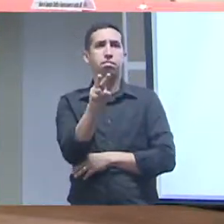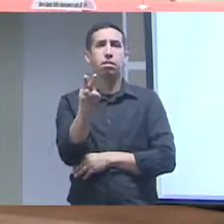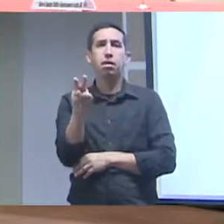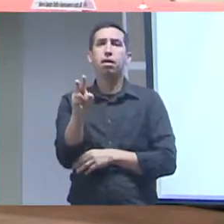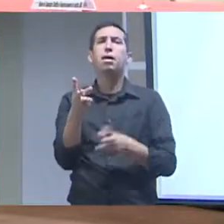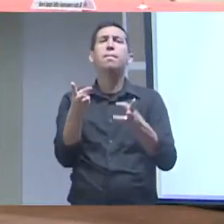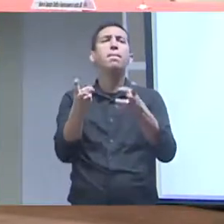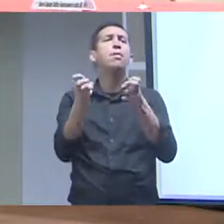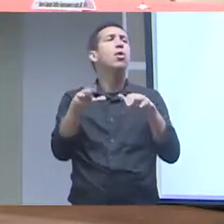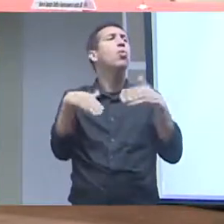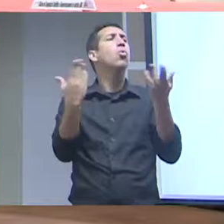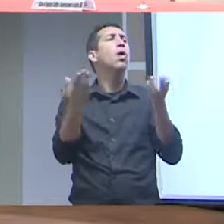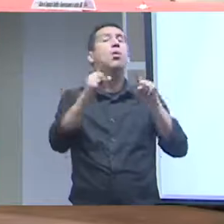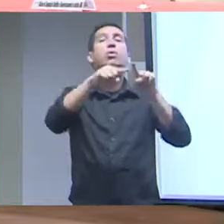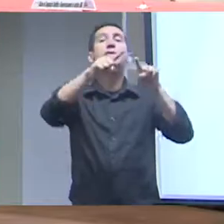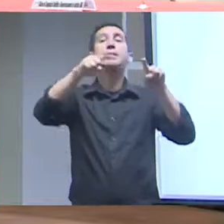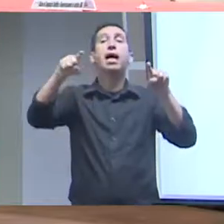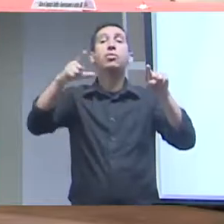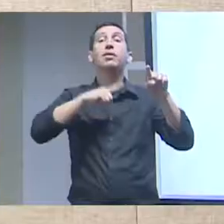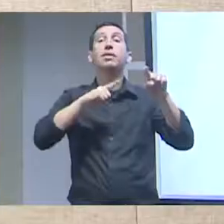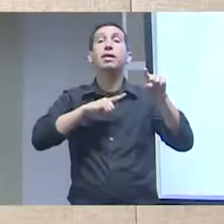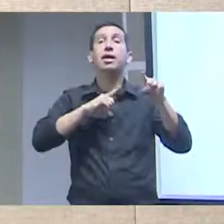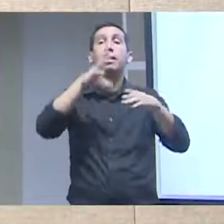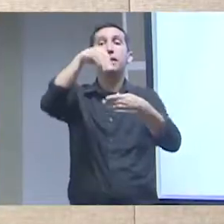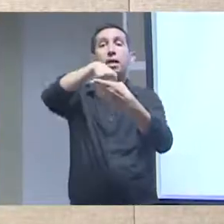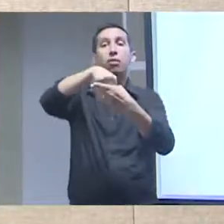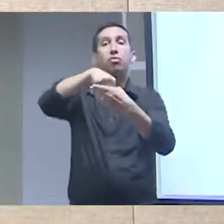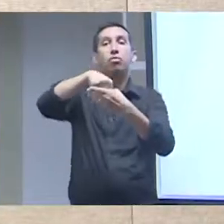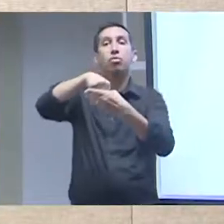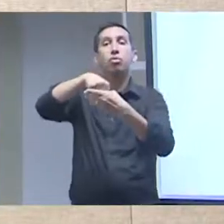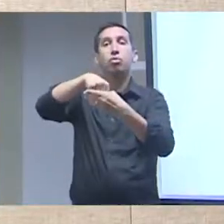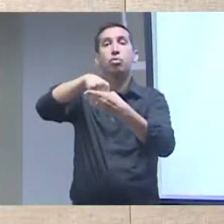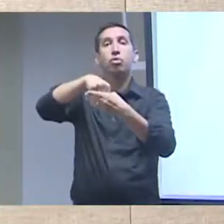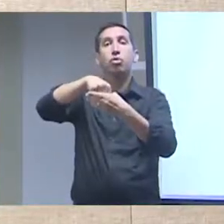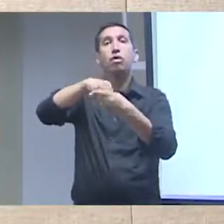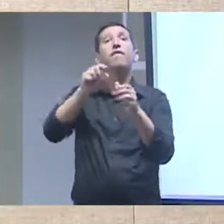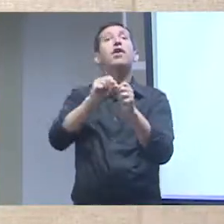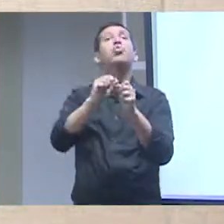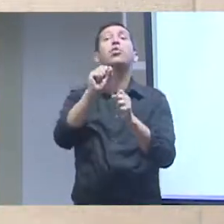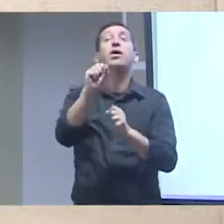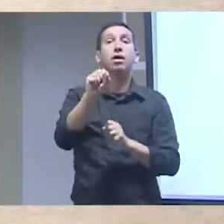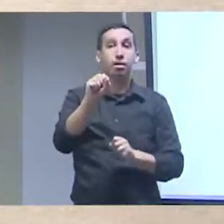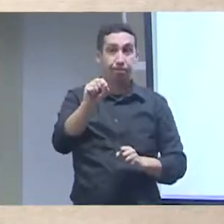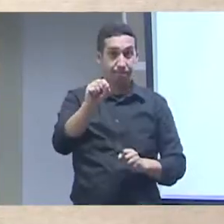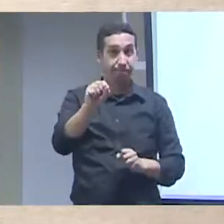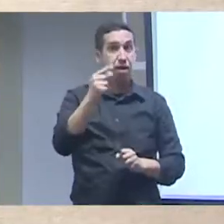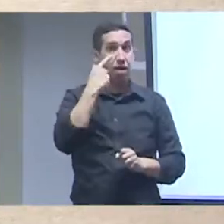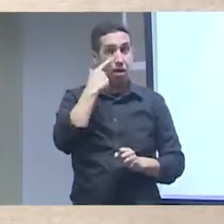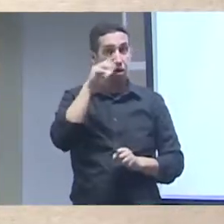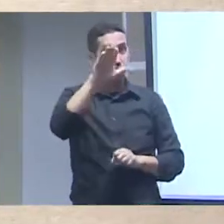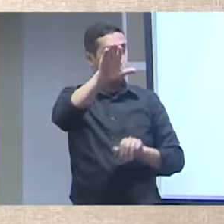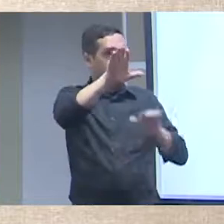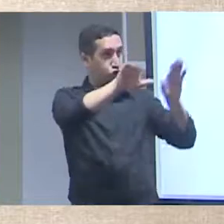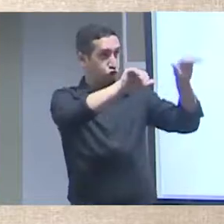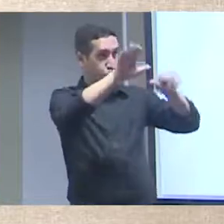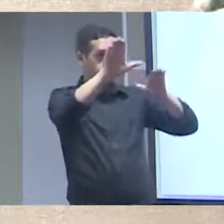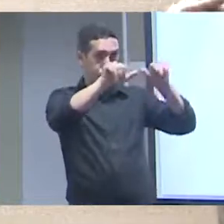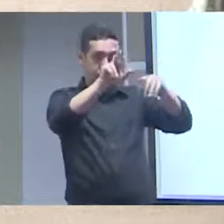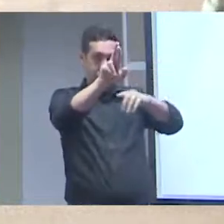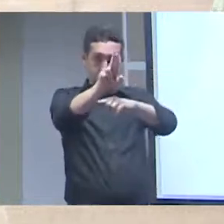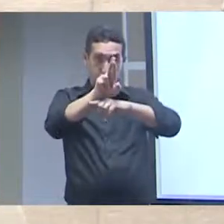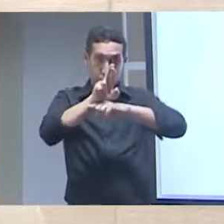E aí, um pouco de olhar para a instituição e perceber quais são os dados que o Jardim Botânico tem sob sua guarda